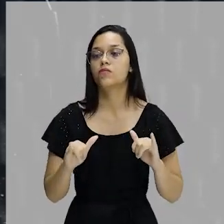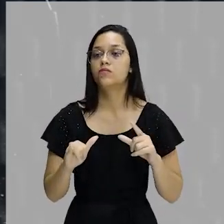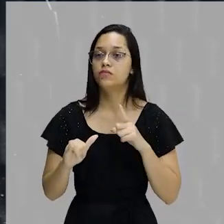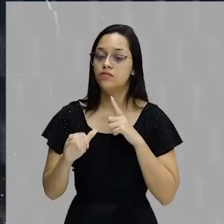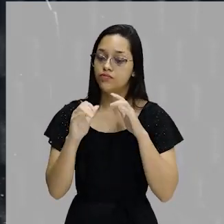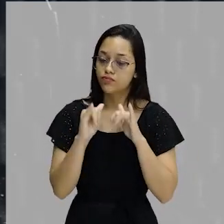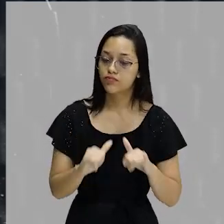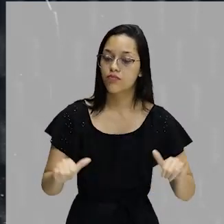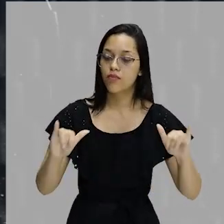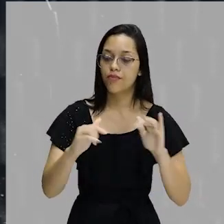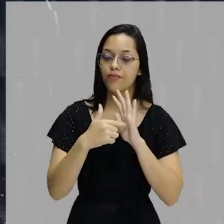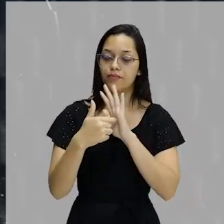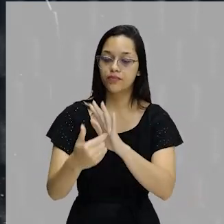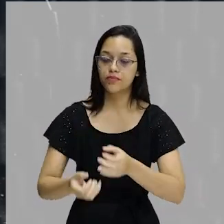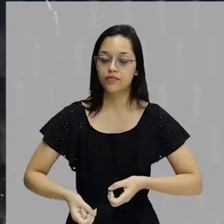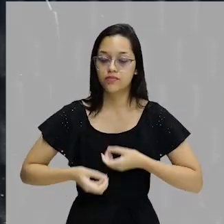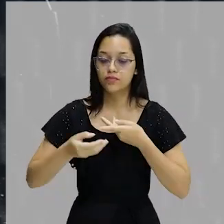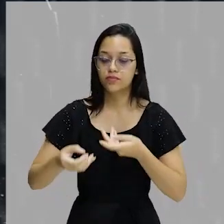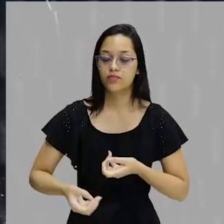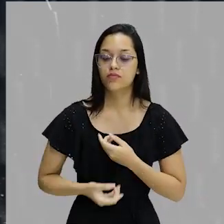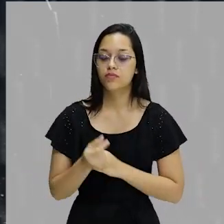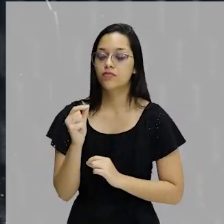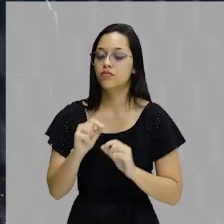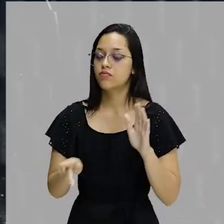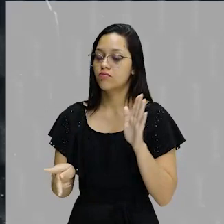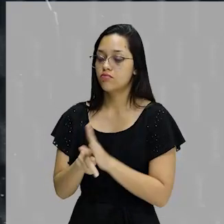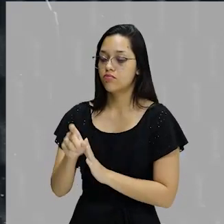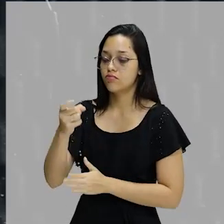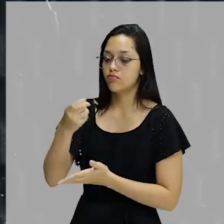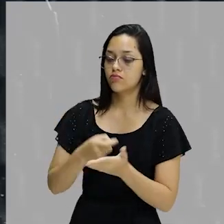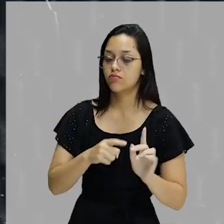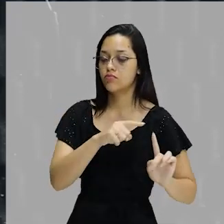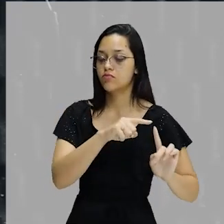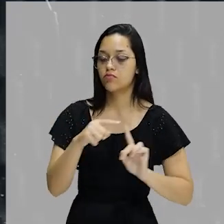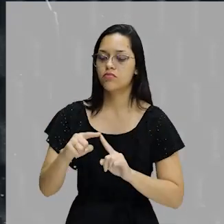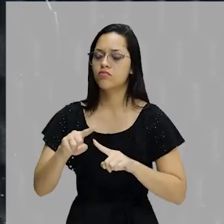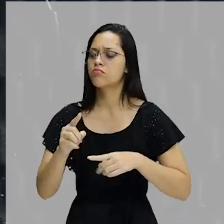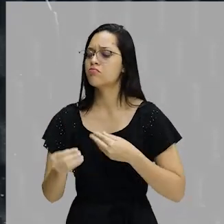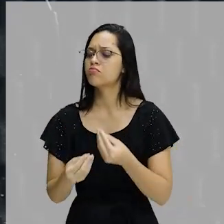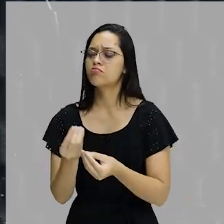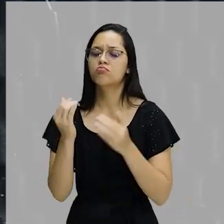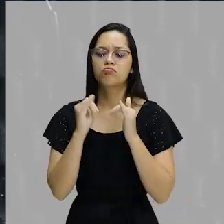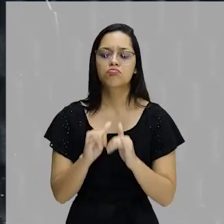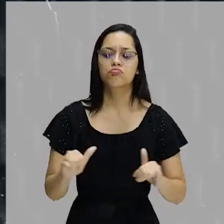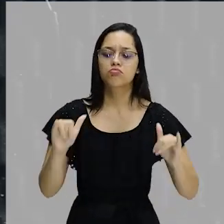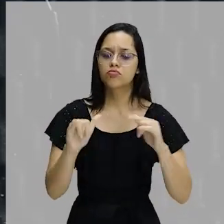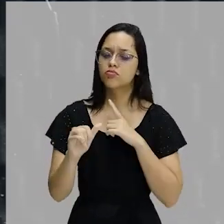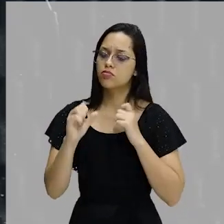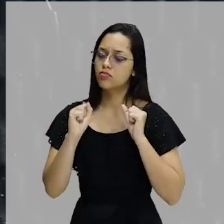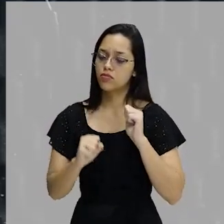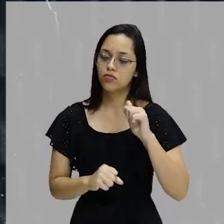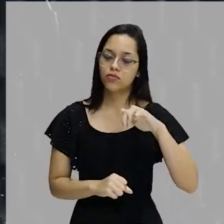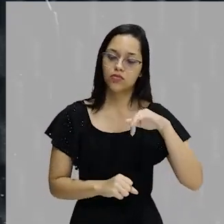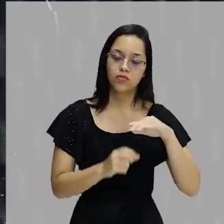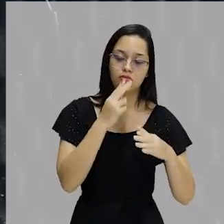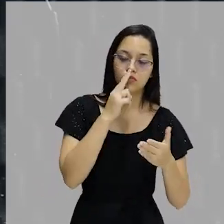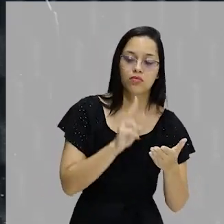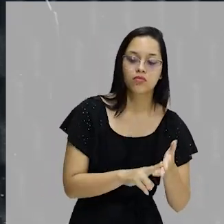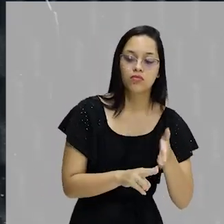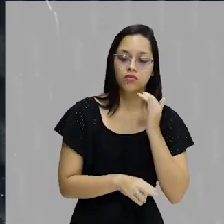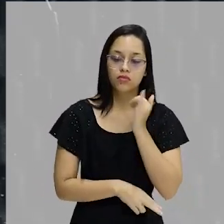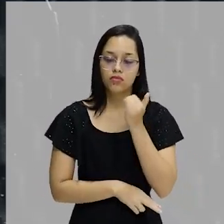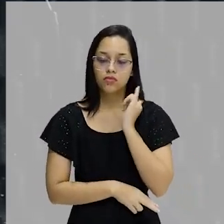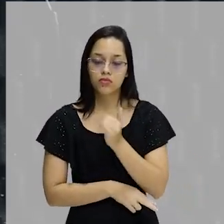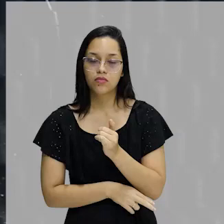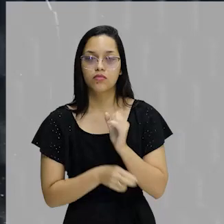informar, expor, contar é tipo textual. Mas como você vai contar? Pode ser uma anedota, pode ser um conto, pode